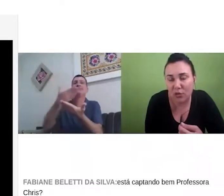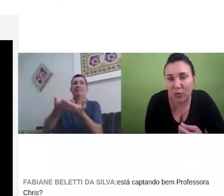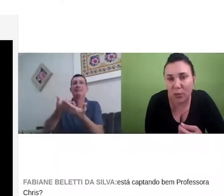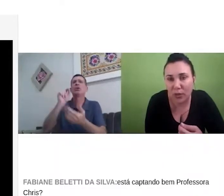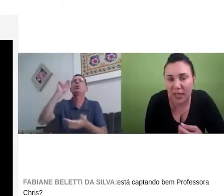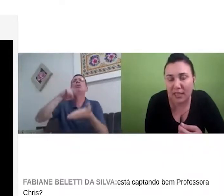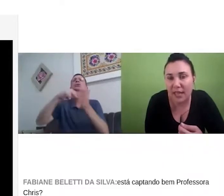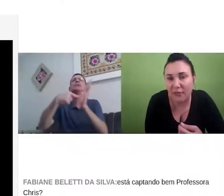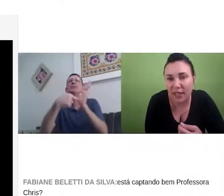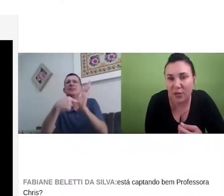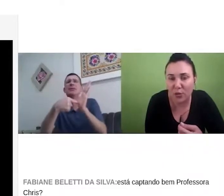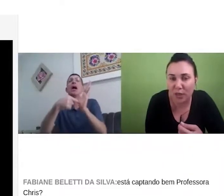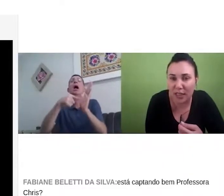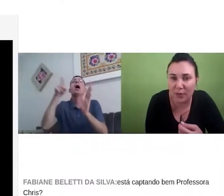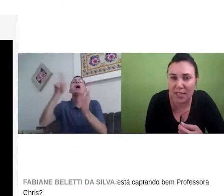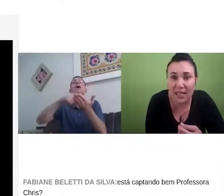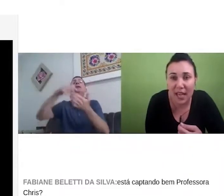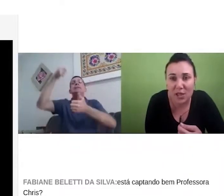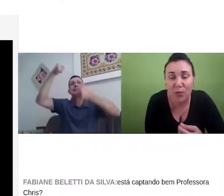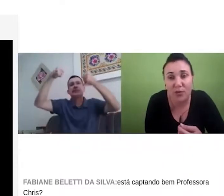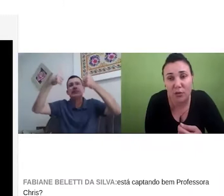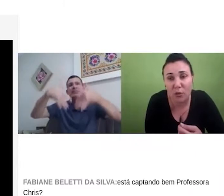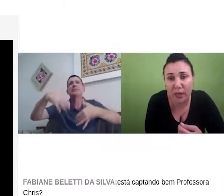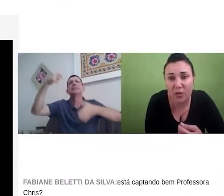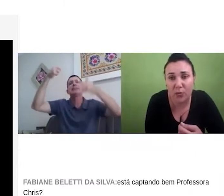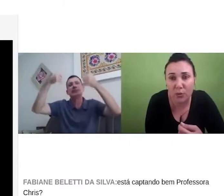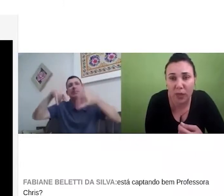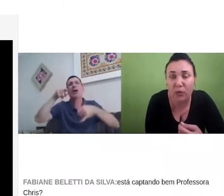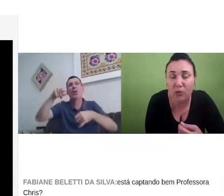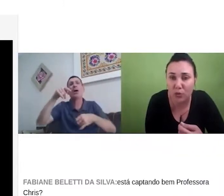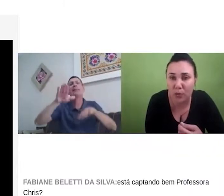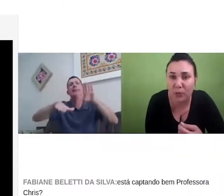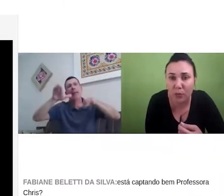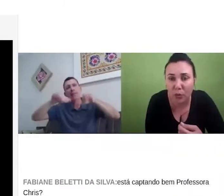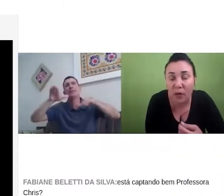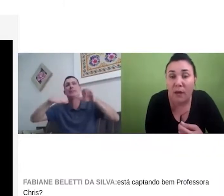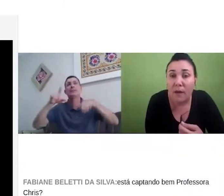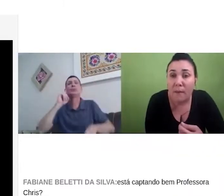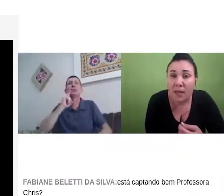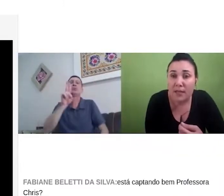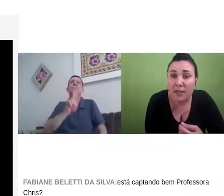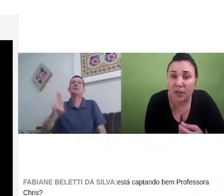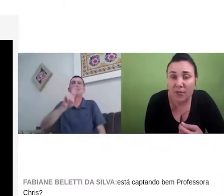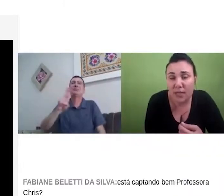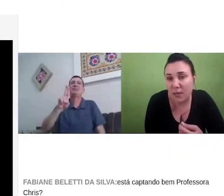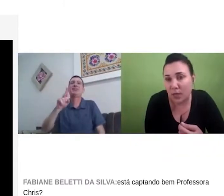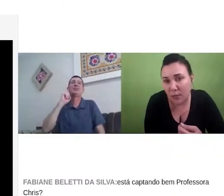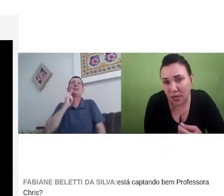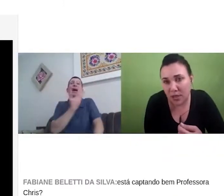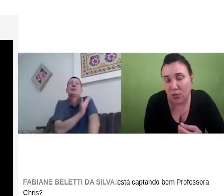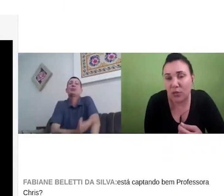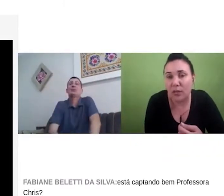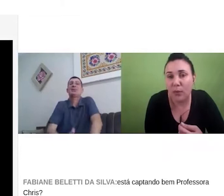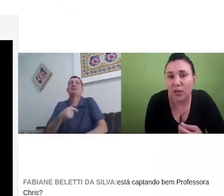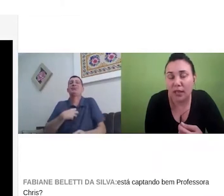mensagem no português, ela vai na estrutura da língua de sinais, o professor não compreende muito bem o que o surdo perguntou, mas se o